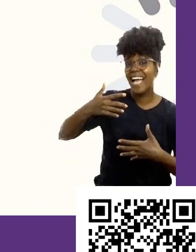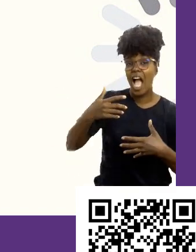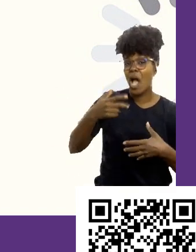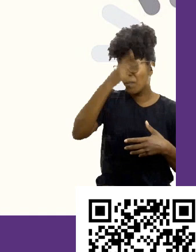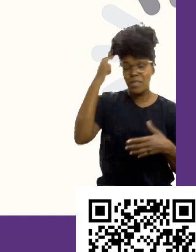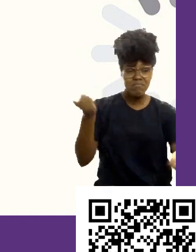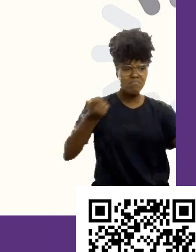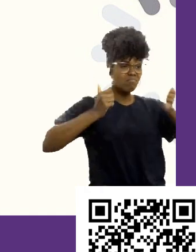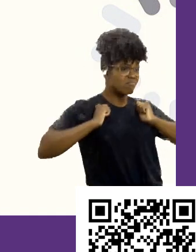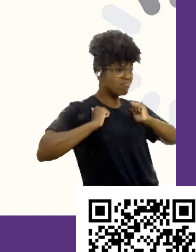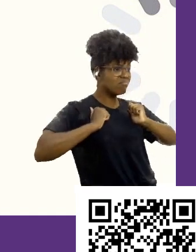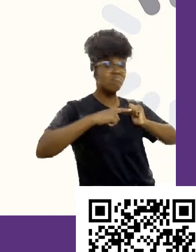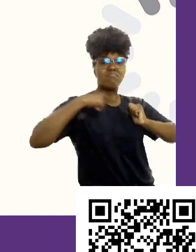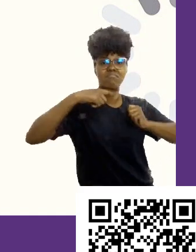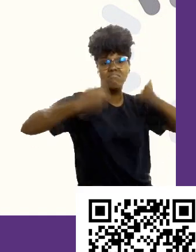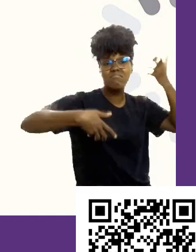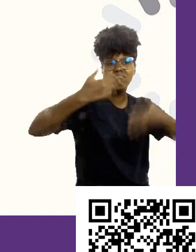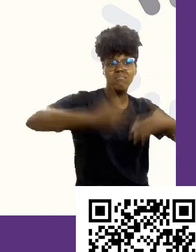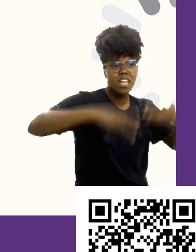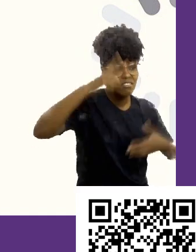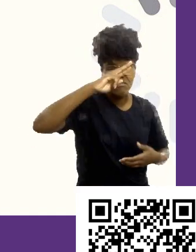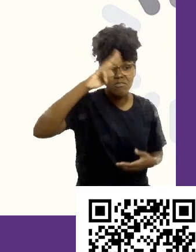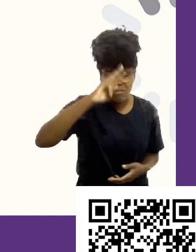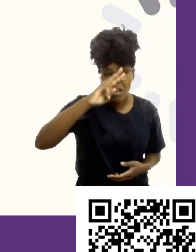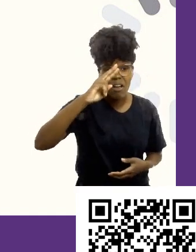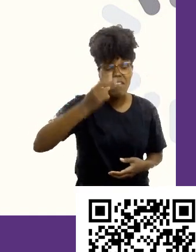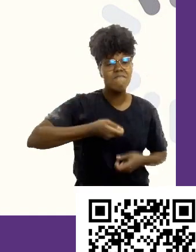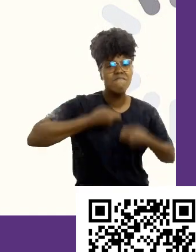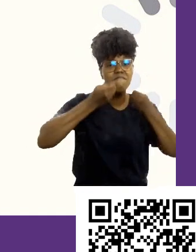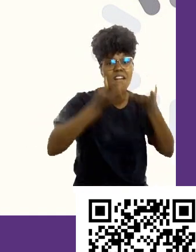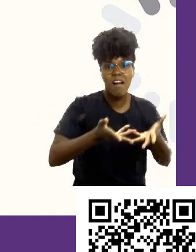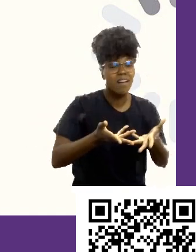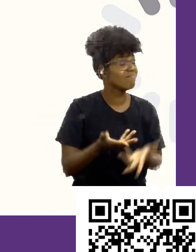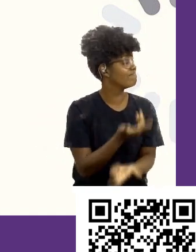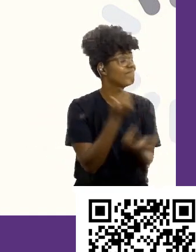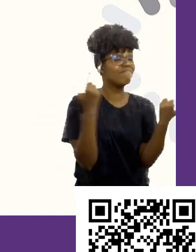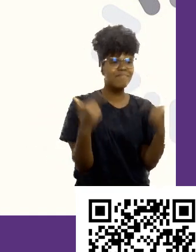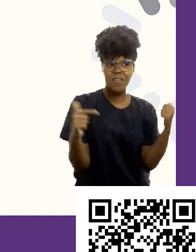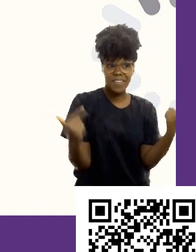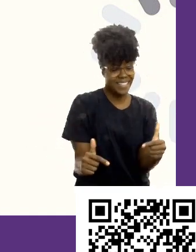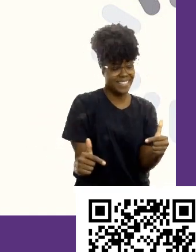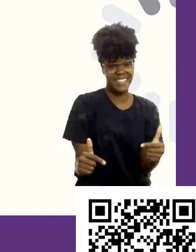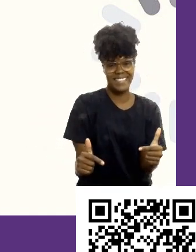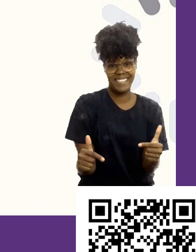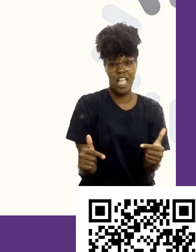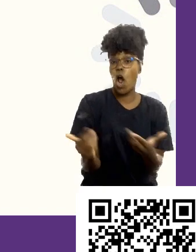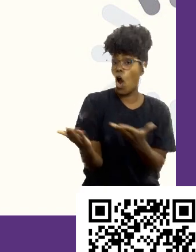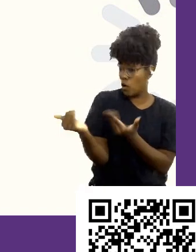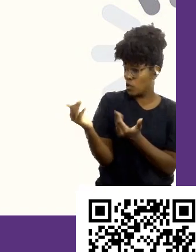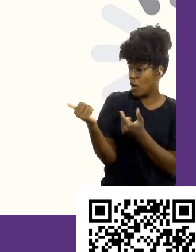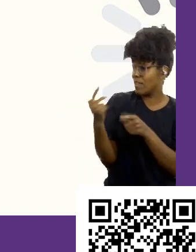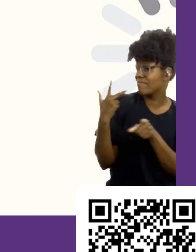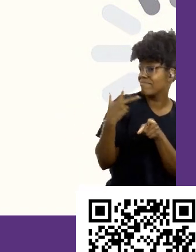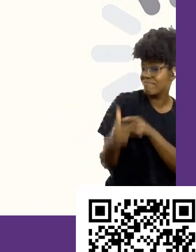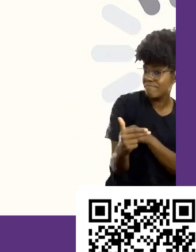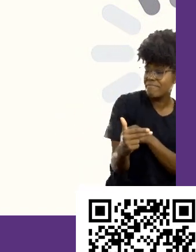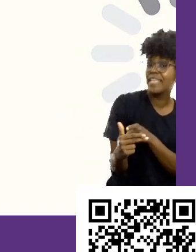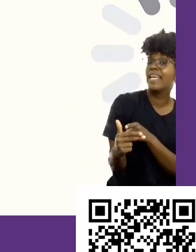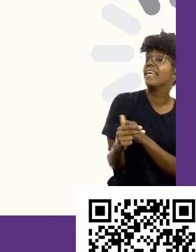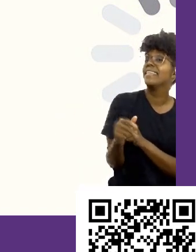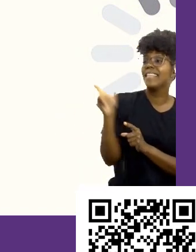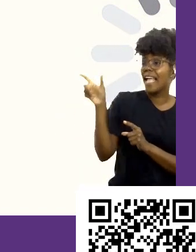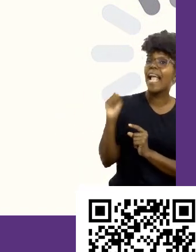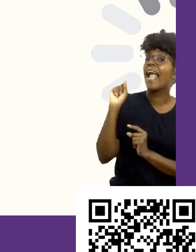não tem narrativa. Não tem poder de fala. Não tem história para contar. Então, o jovem que vai sair na frente hoje é o que se